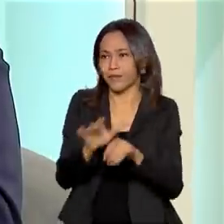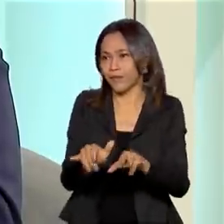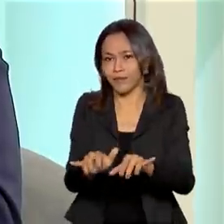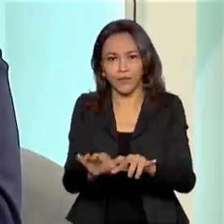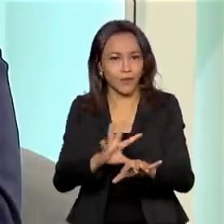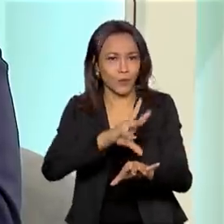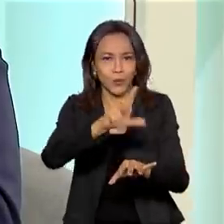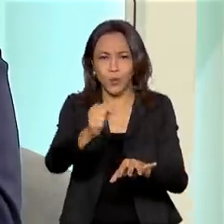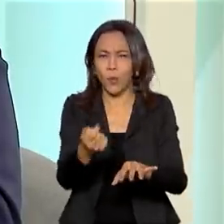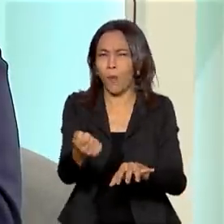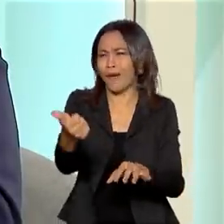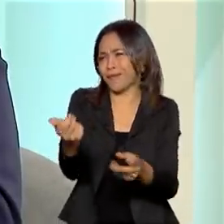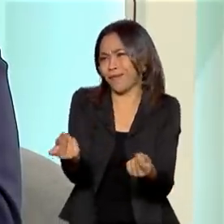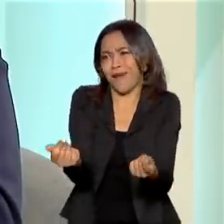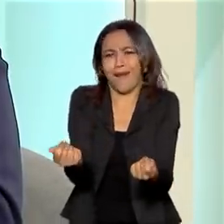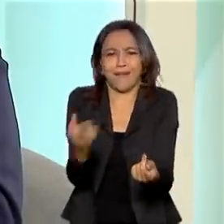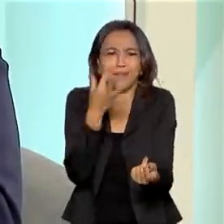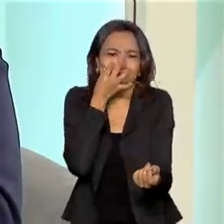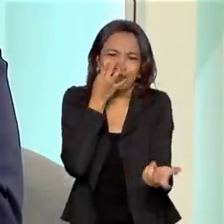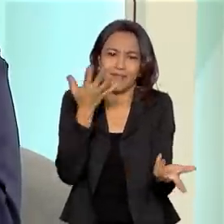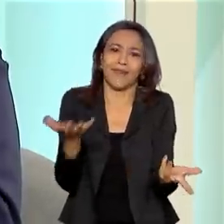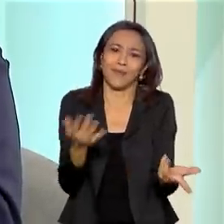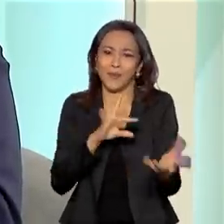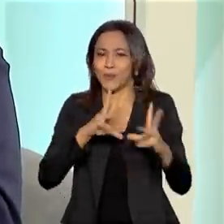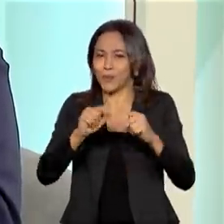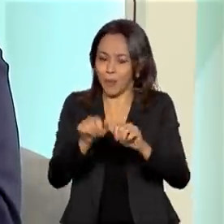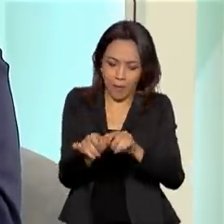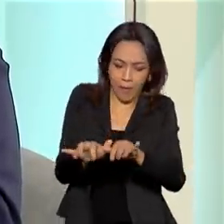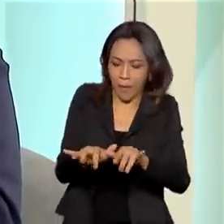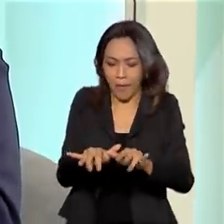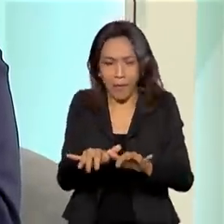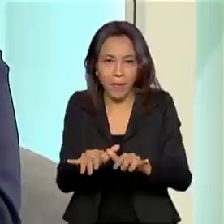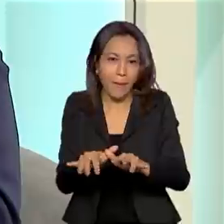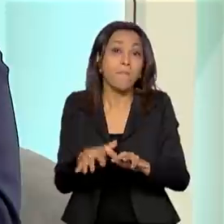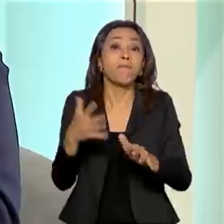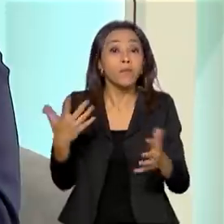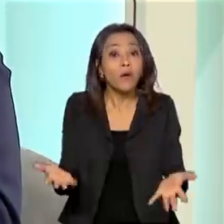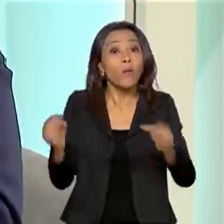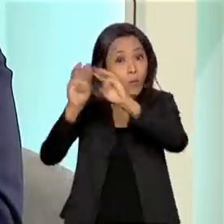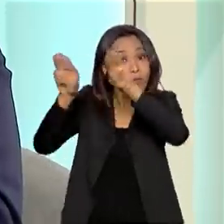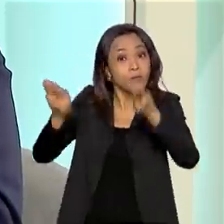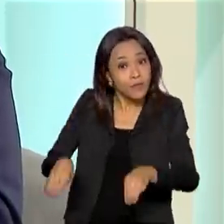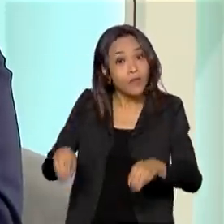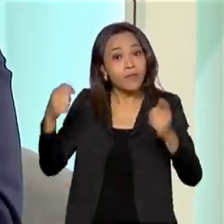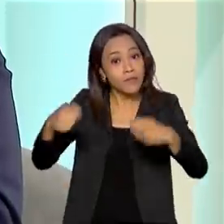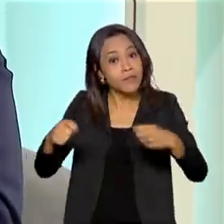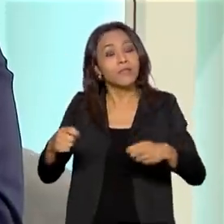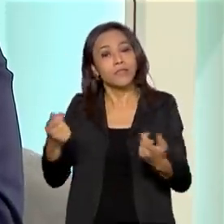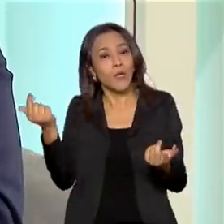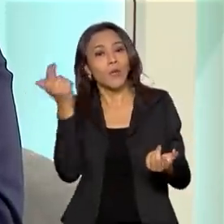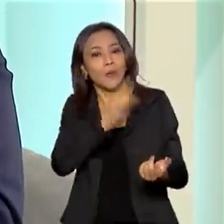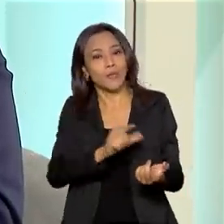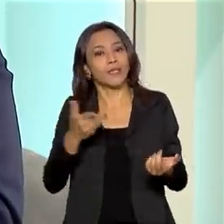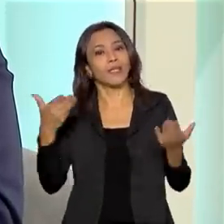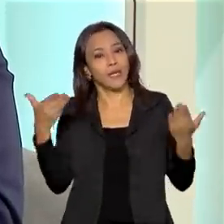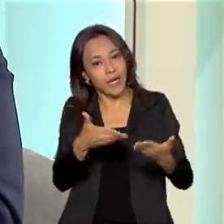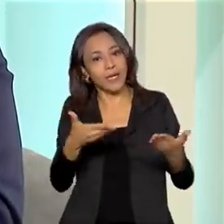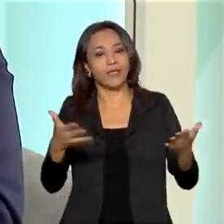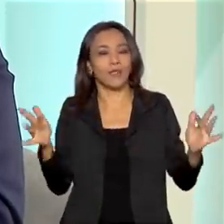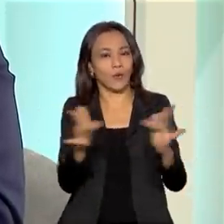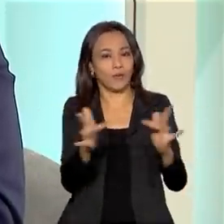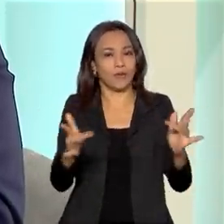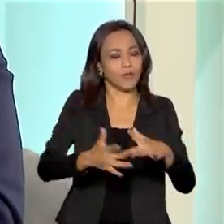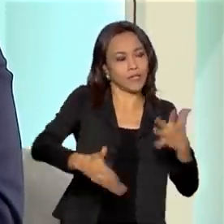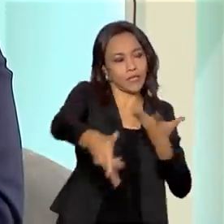dia, quase nada é presencial. Então, o museu também tem que alcançar esse nível de comunicação